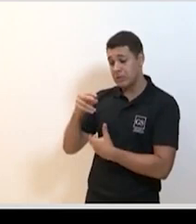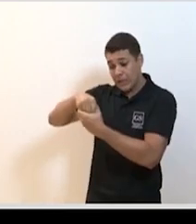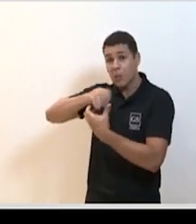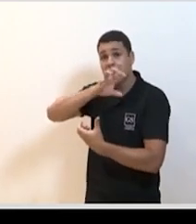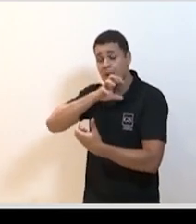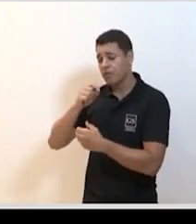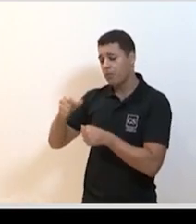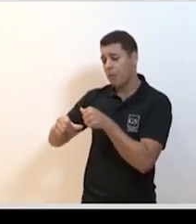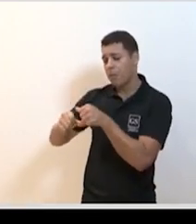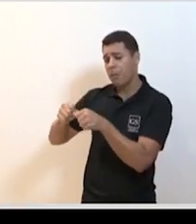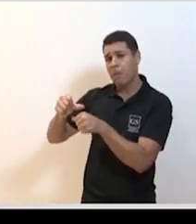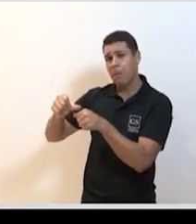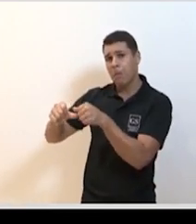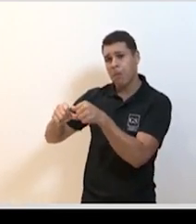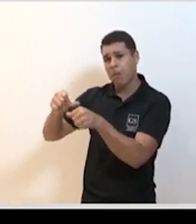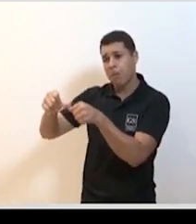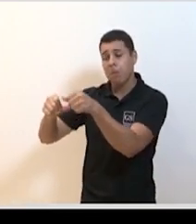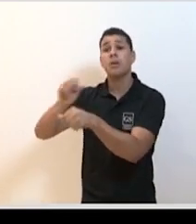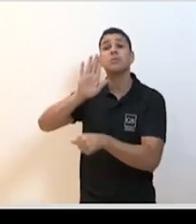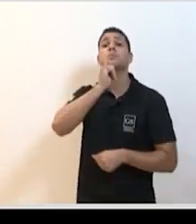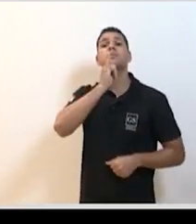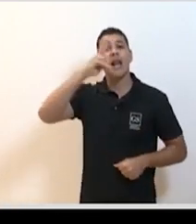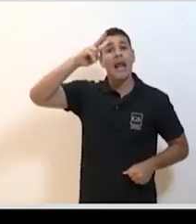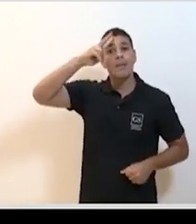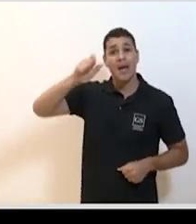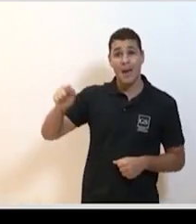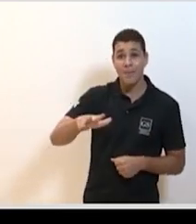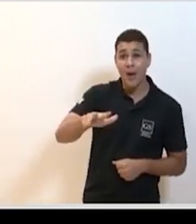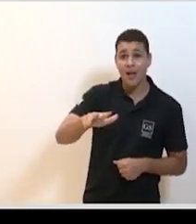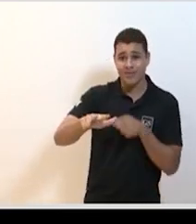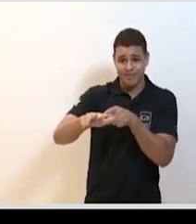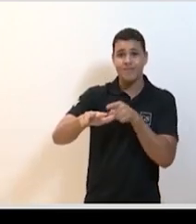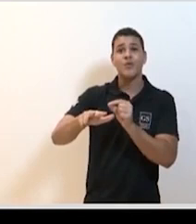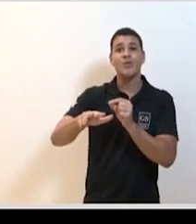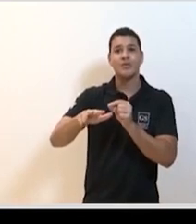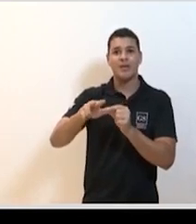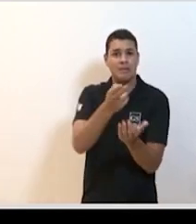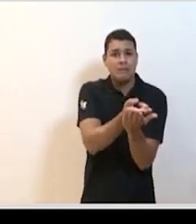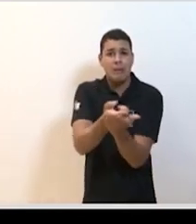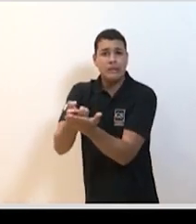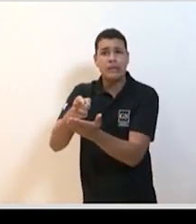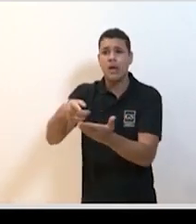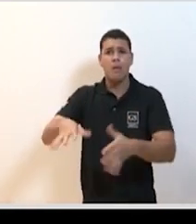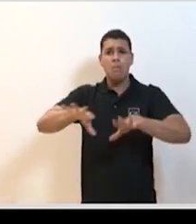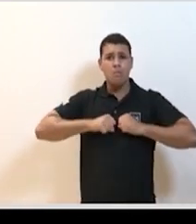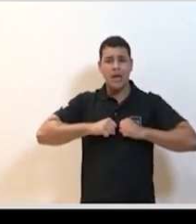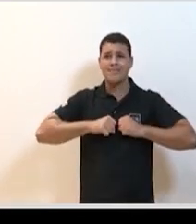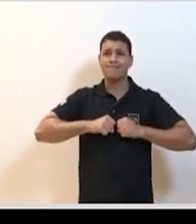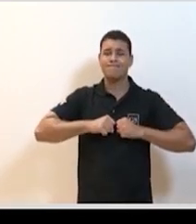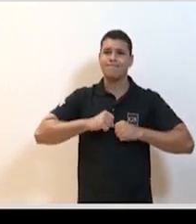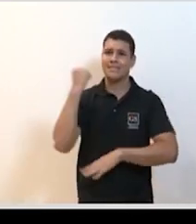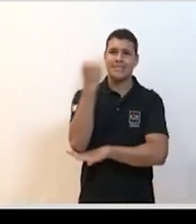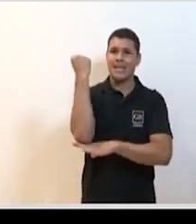É óbvio que você tem uma epidemia como a ebola, por exemplo, em que rapidamente os pacientes se tornam muito graves. Esse paciente não consegue